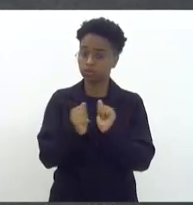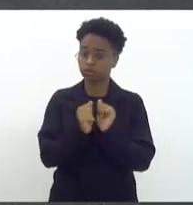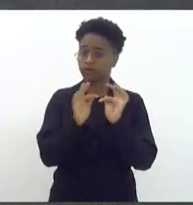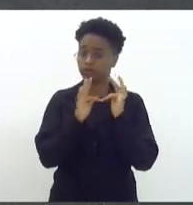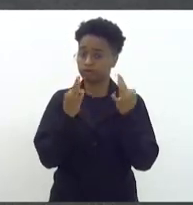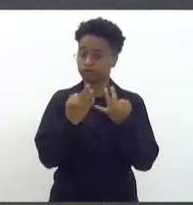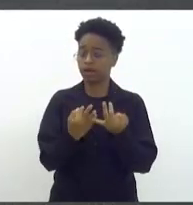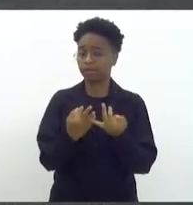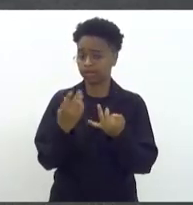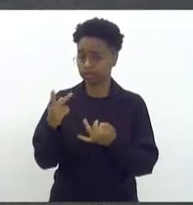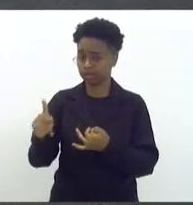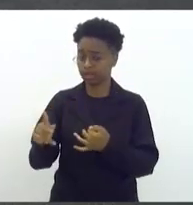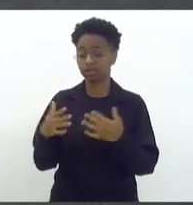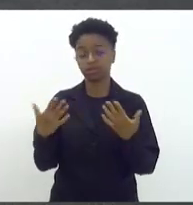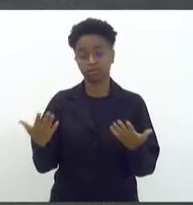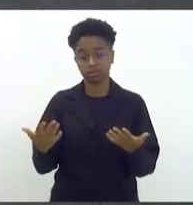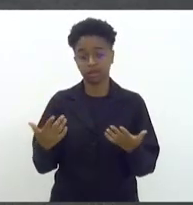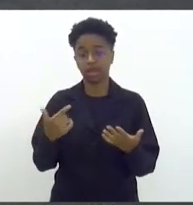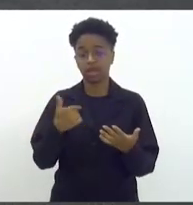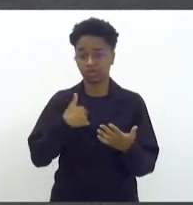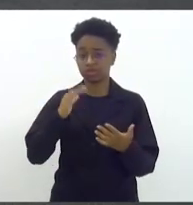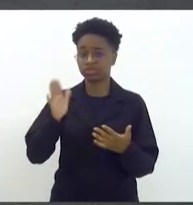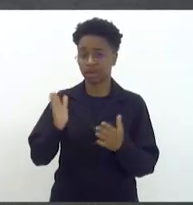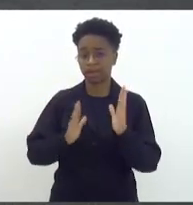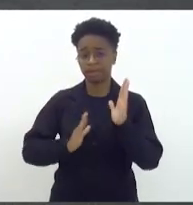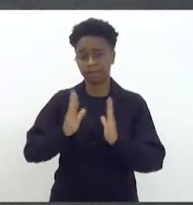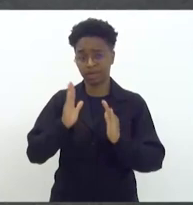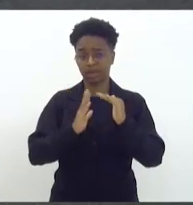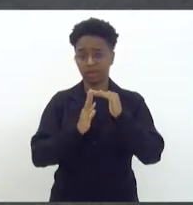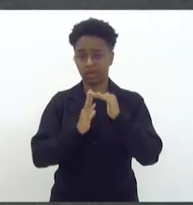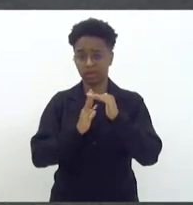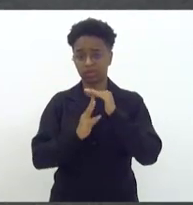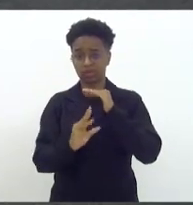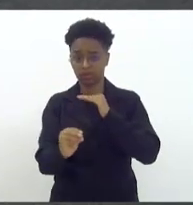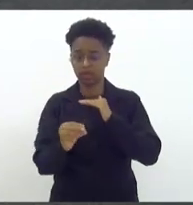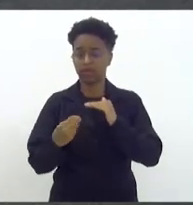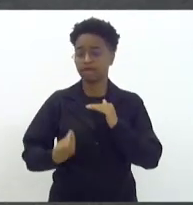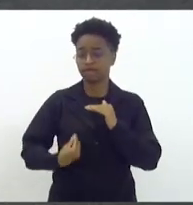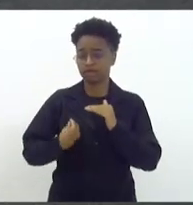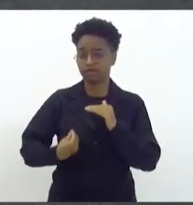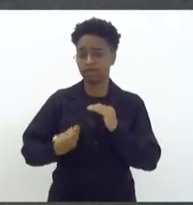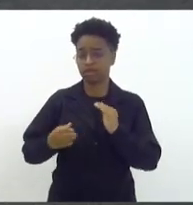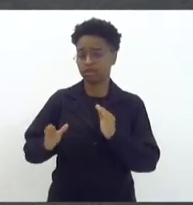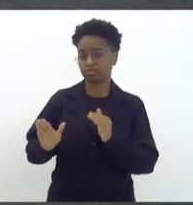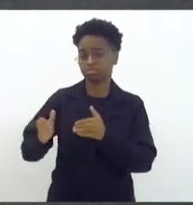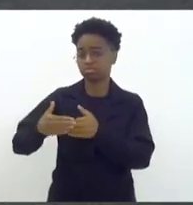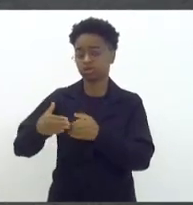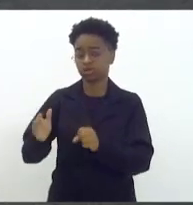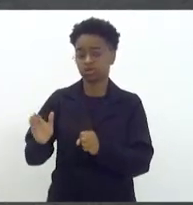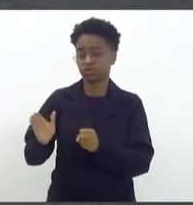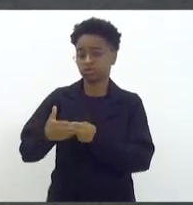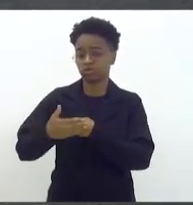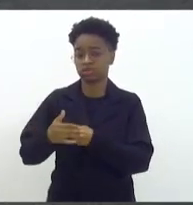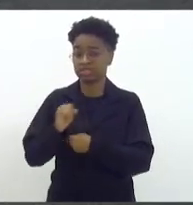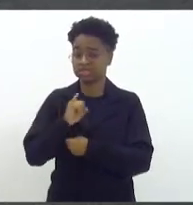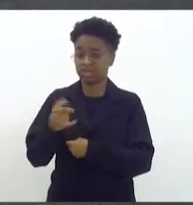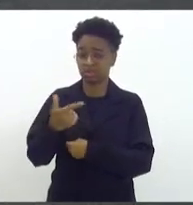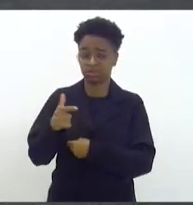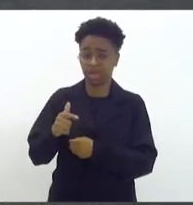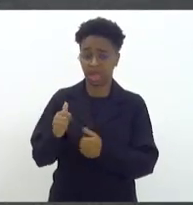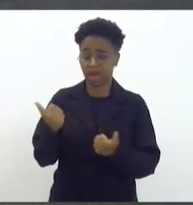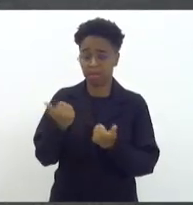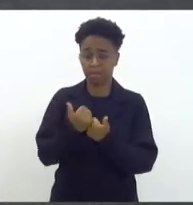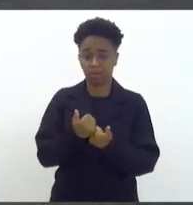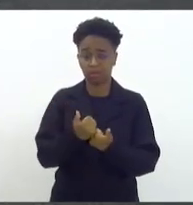Isso é muito importante. Eu fui refugiado muitos anos, eu vivi exilado muitos anos. e se não fosse o apoio que eu recebi no Chile,